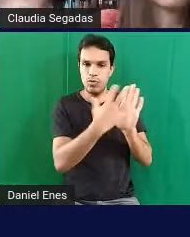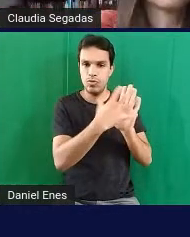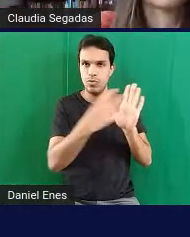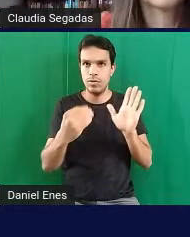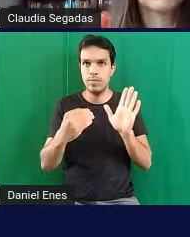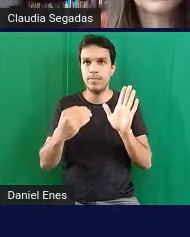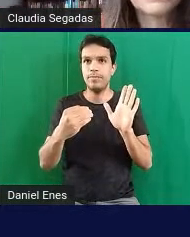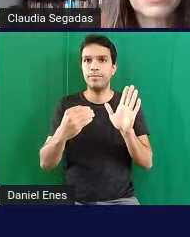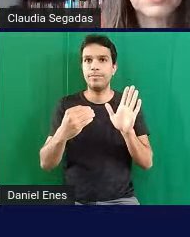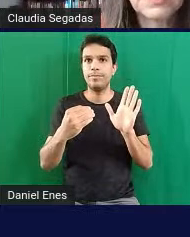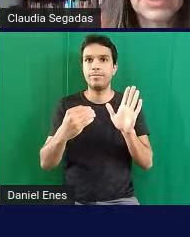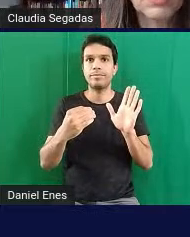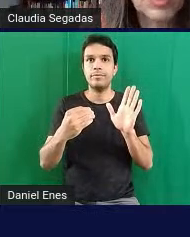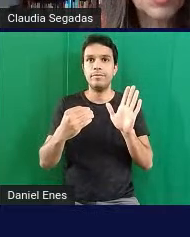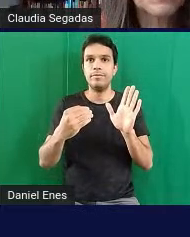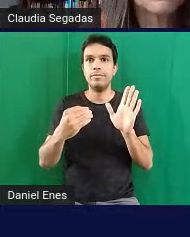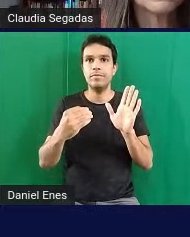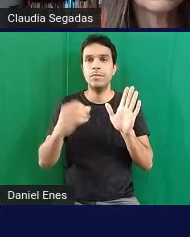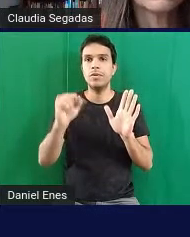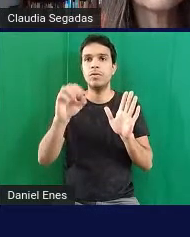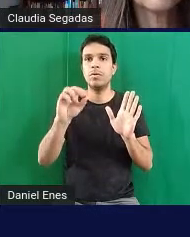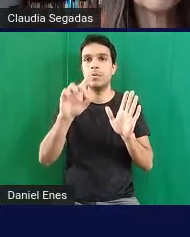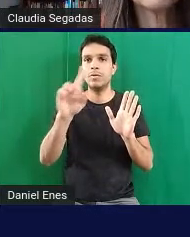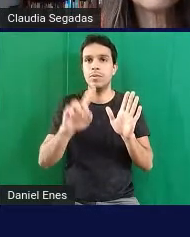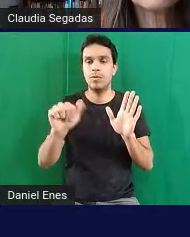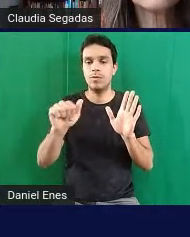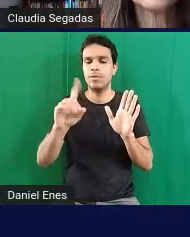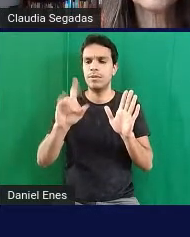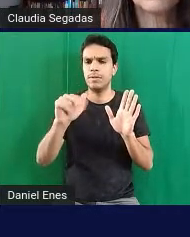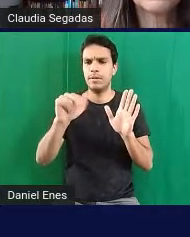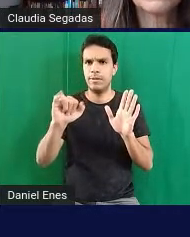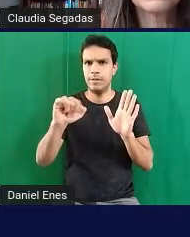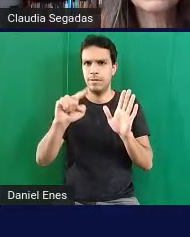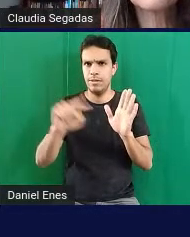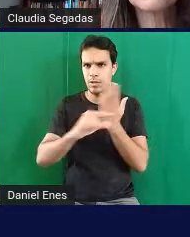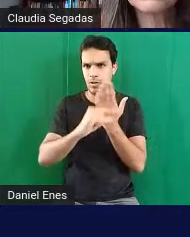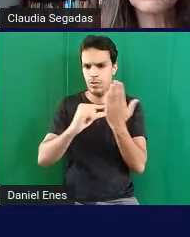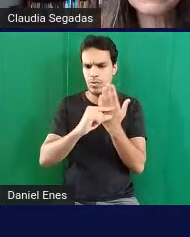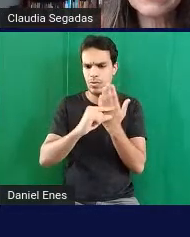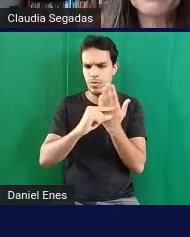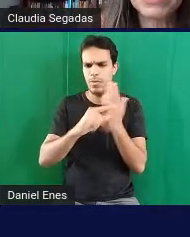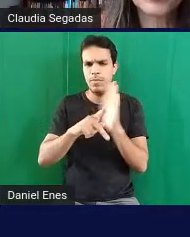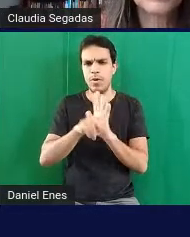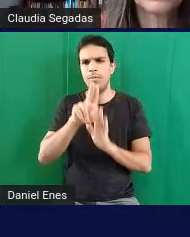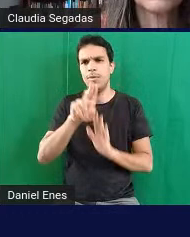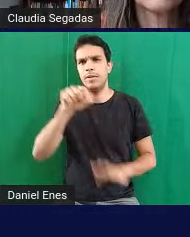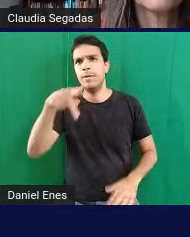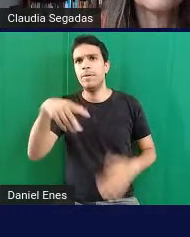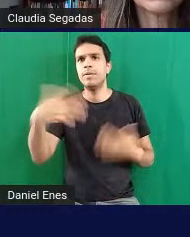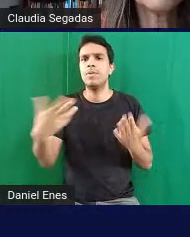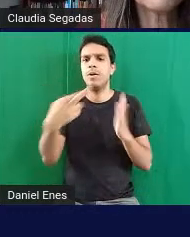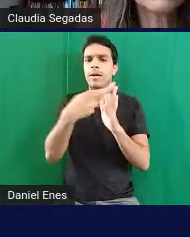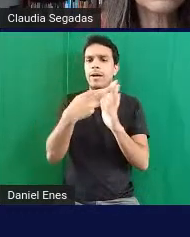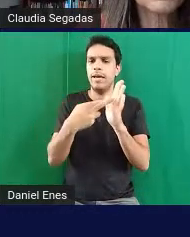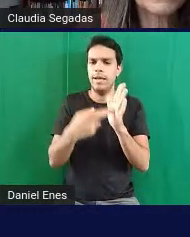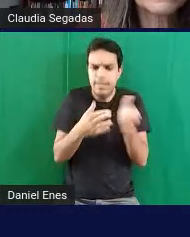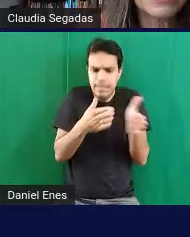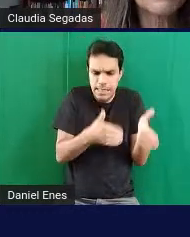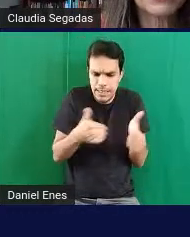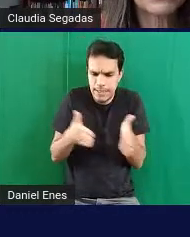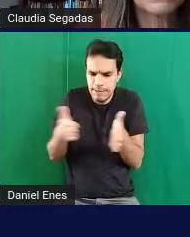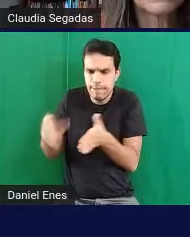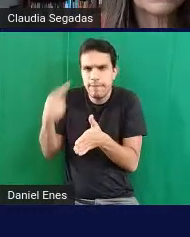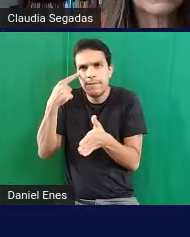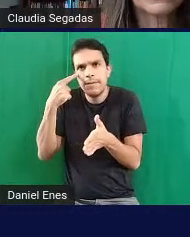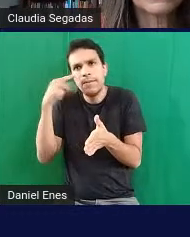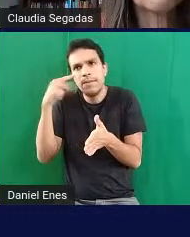de uma coleção da USP então pergunto o seguinte qual é a regra da sequência abaixo e aí vocês